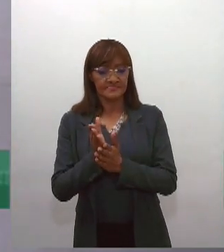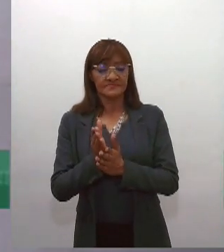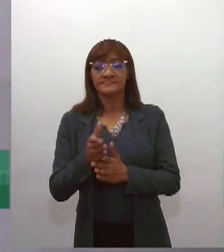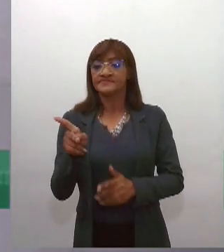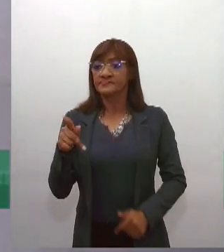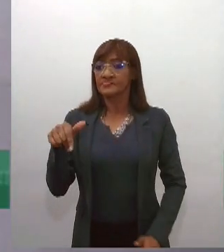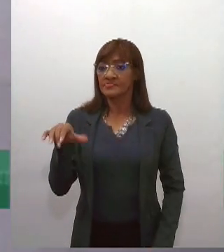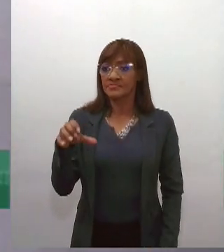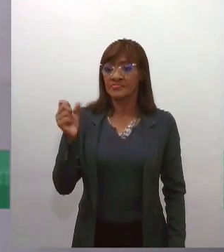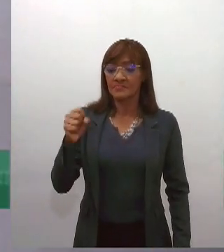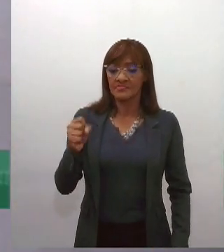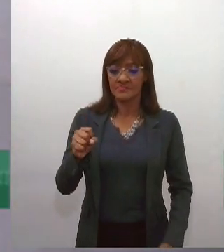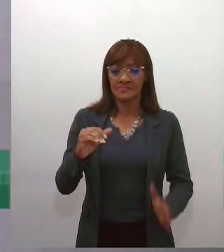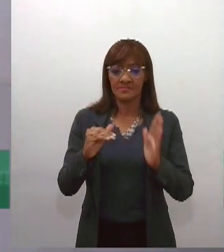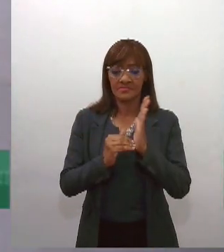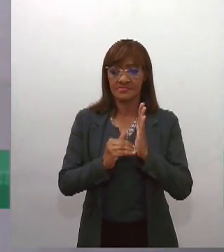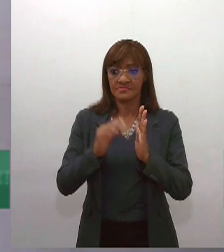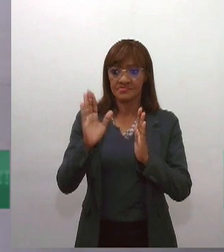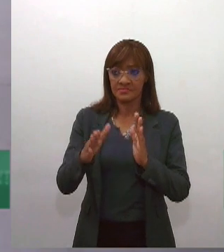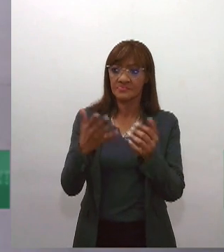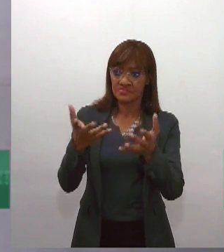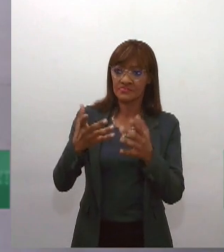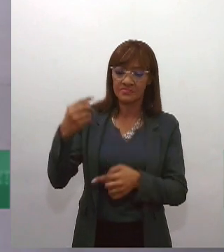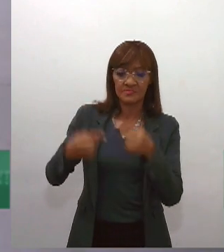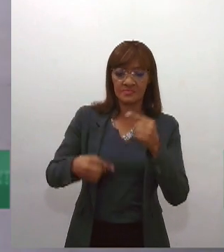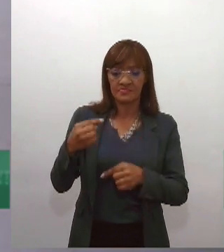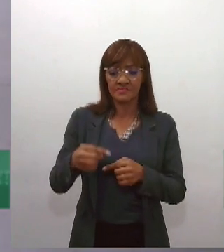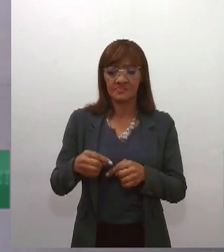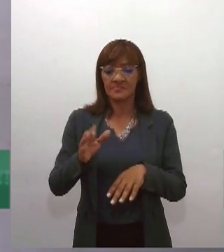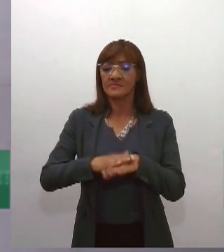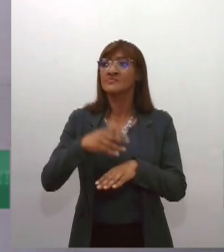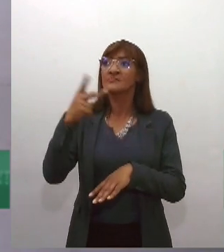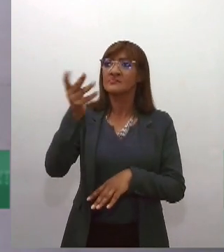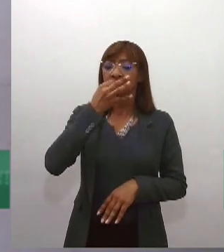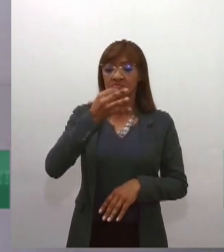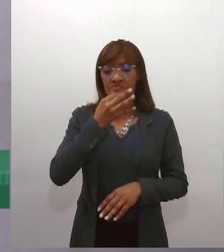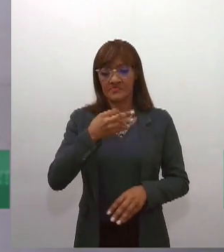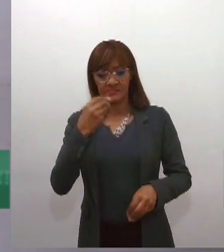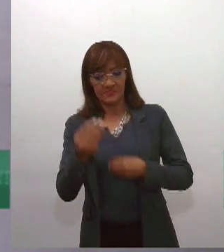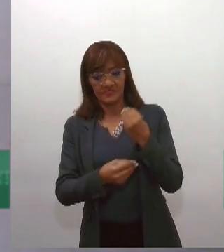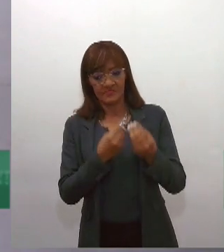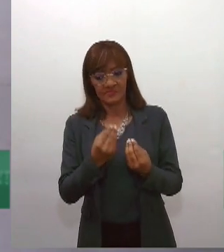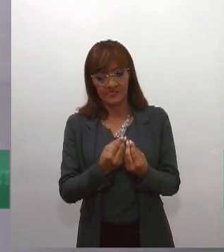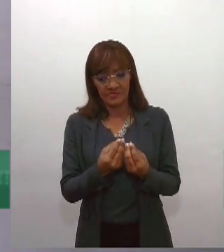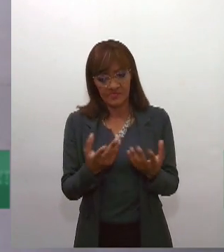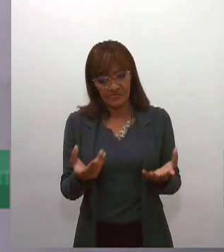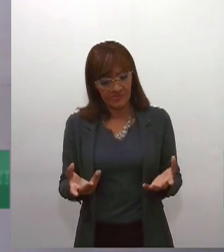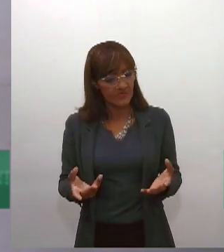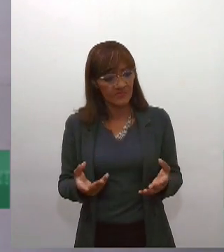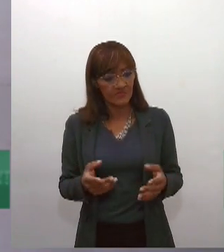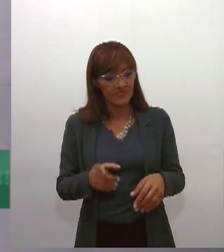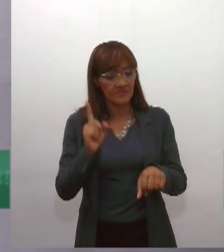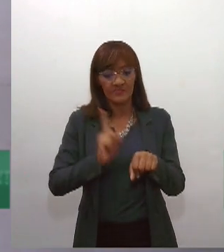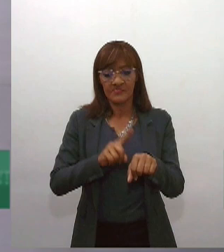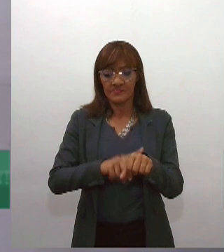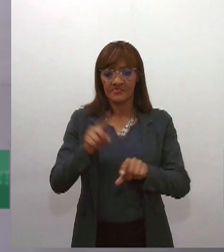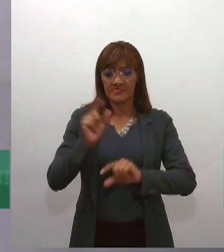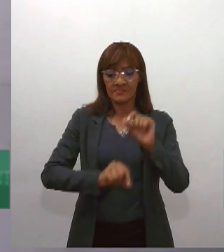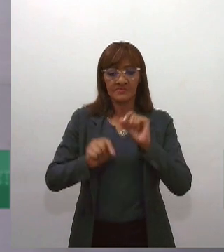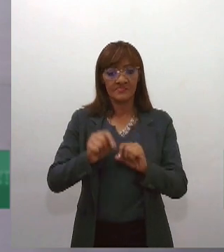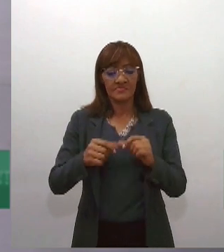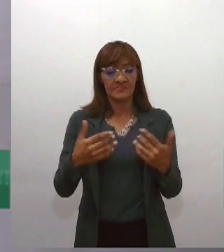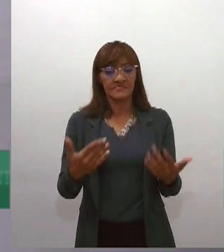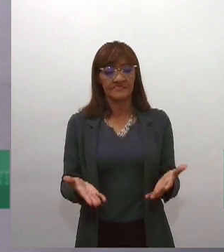a debater, gente, eu queria saber a avaliação de vocês, Júlio e Marcelo, a respeito do momento de volta de tramitação